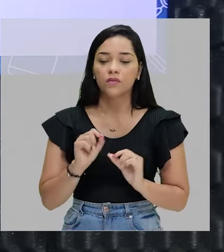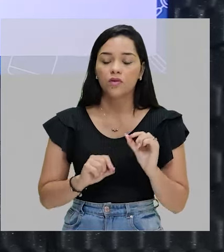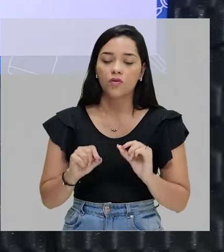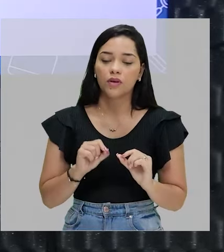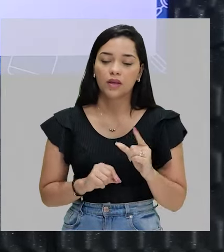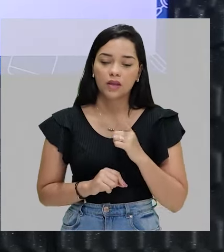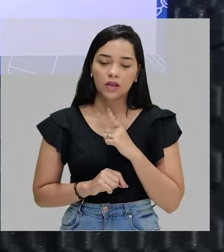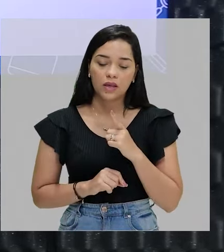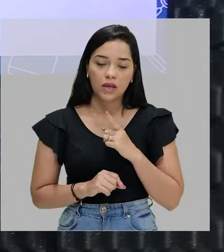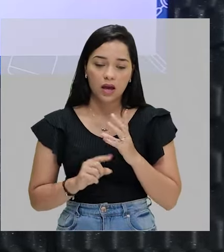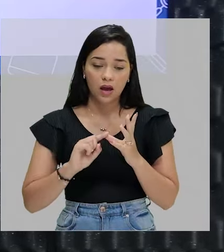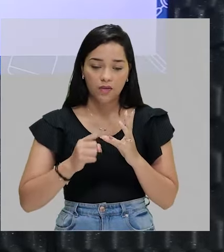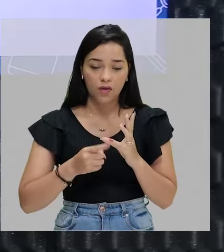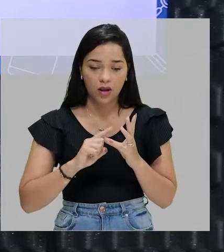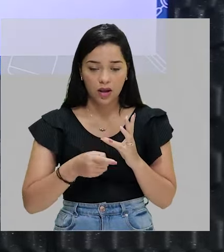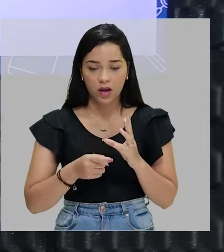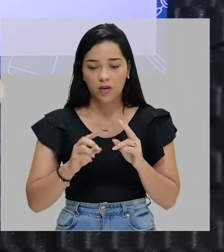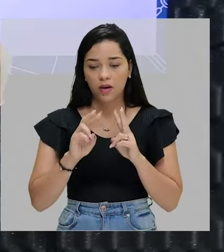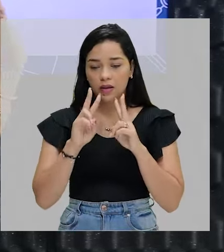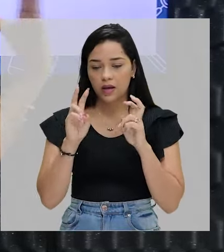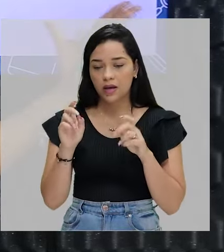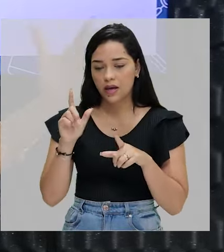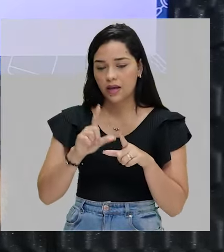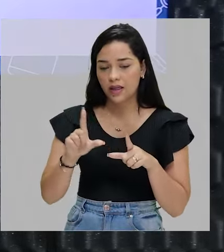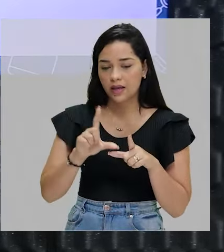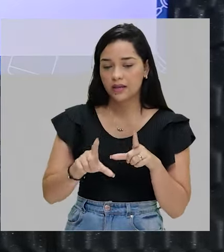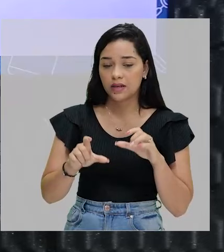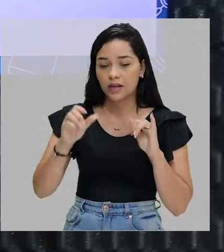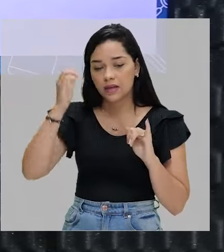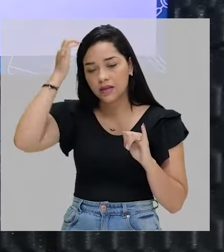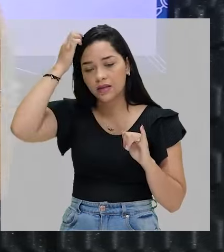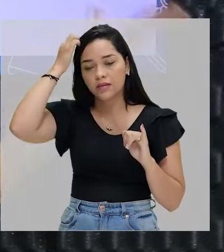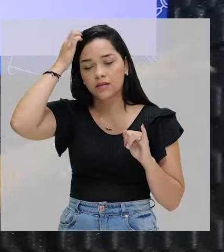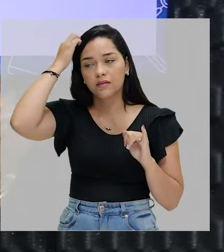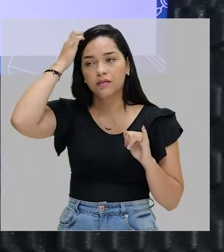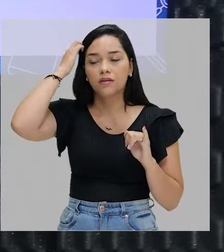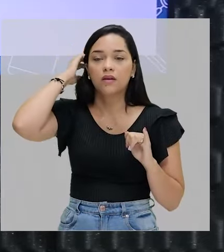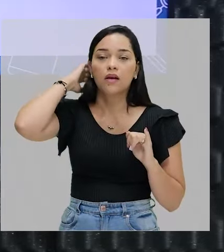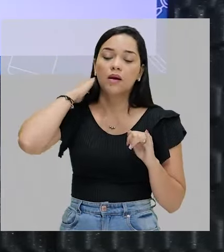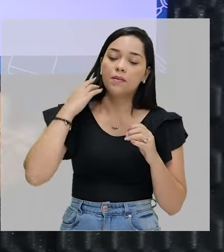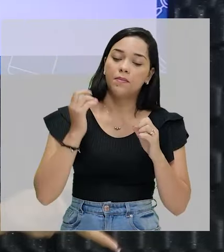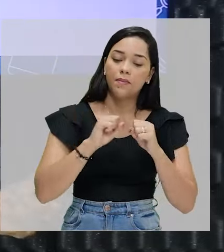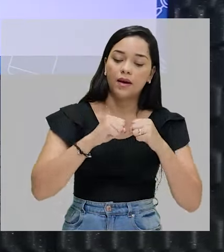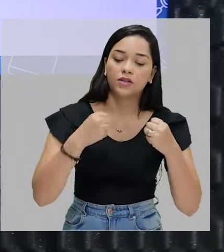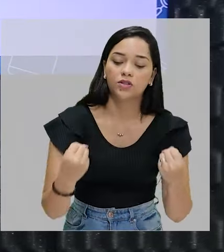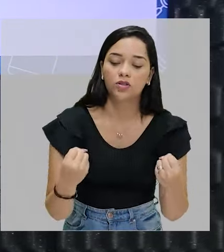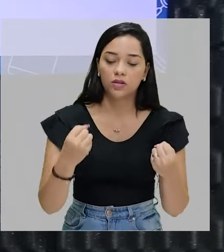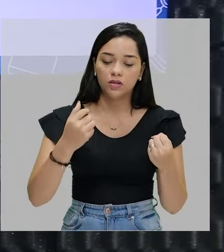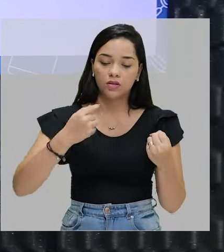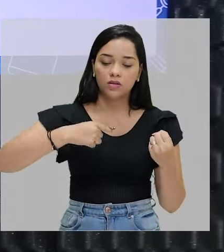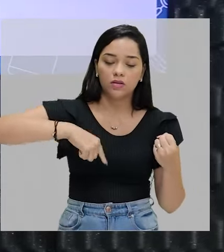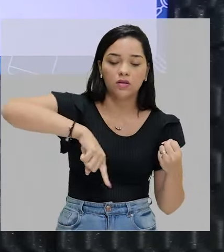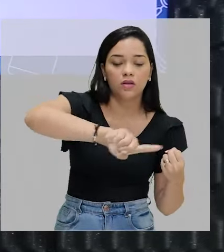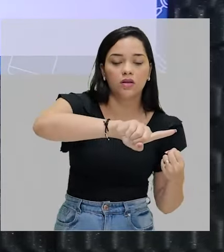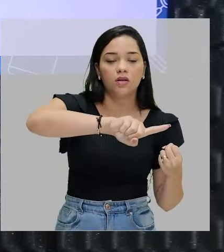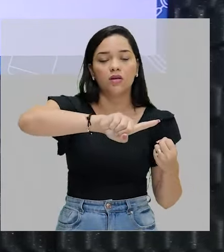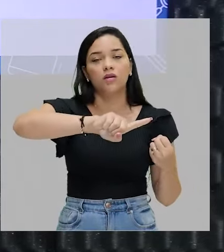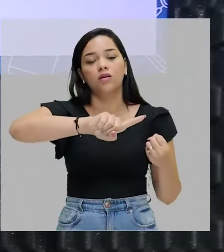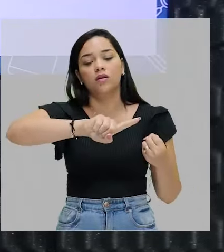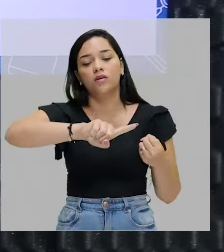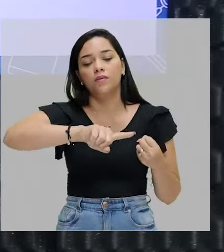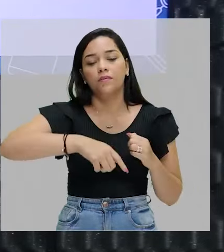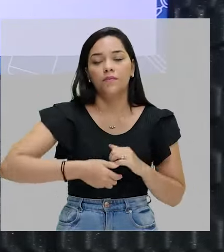a vogal temática é a letra I. Partir. Ir. Dirimir.